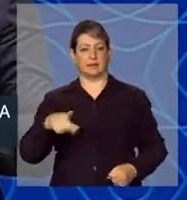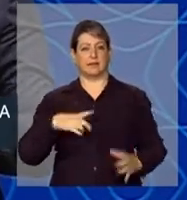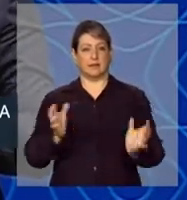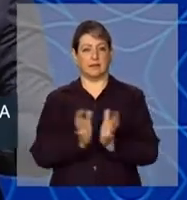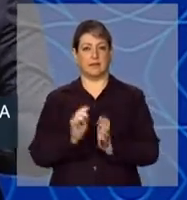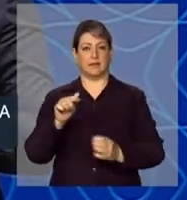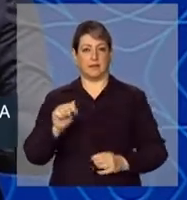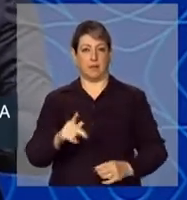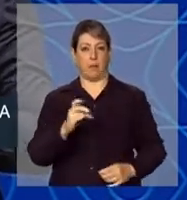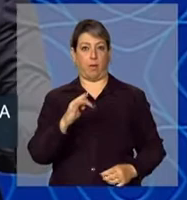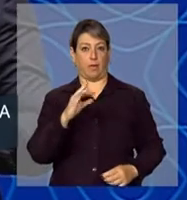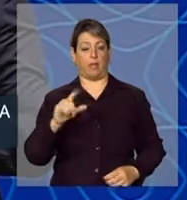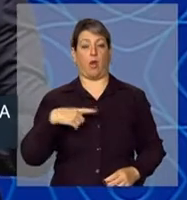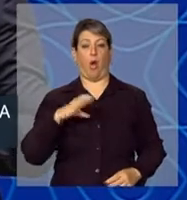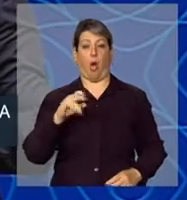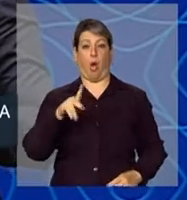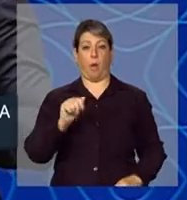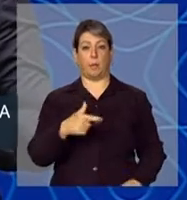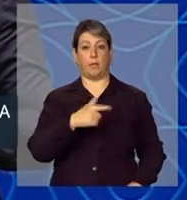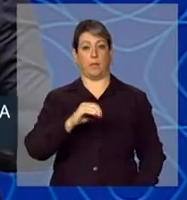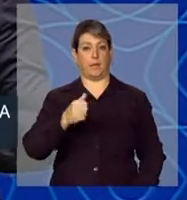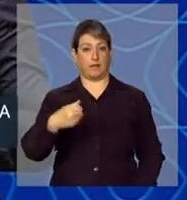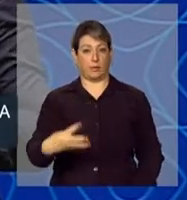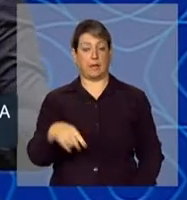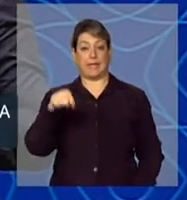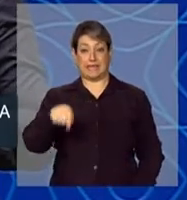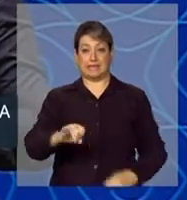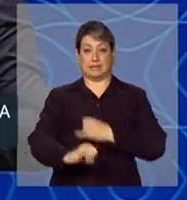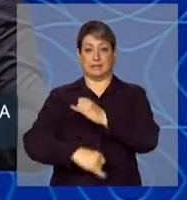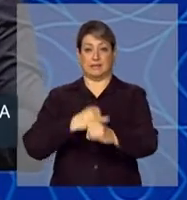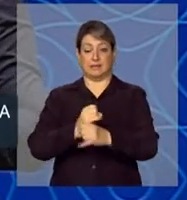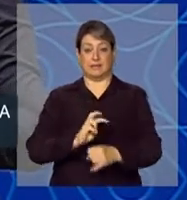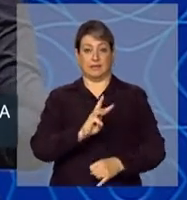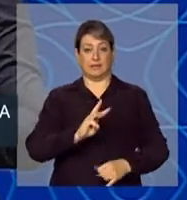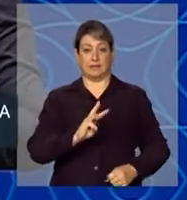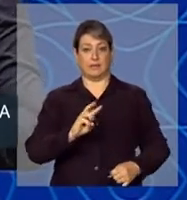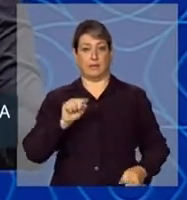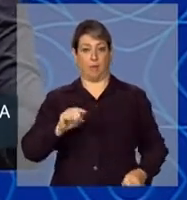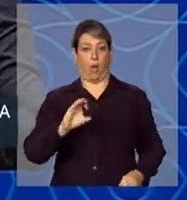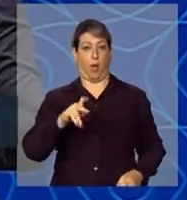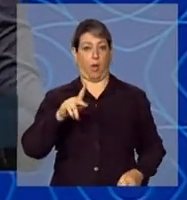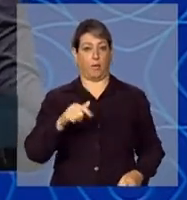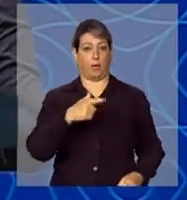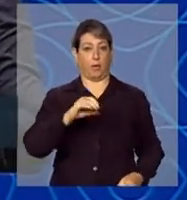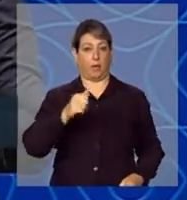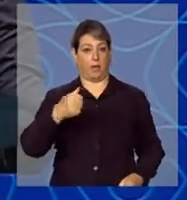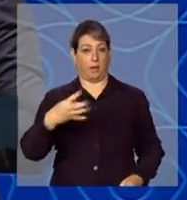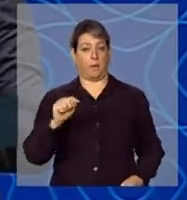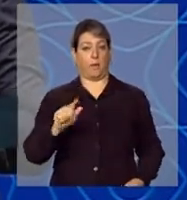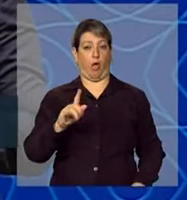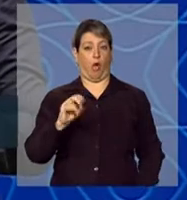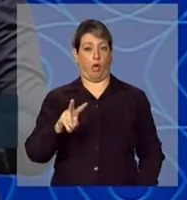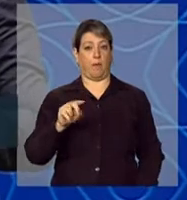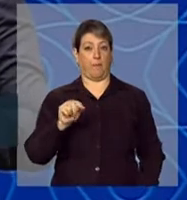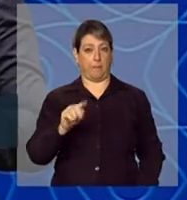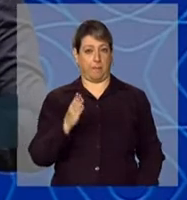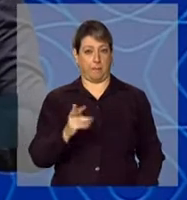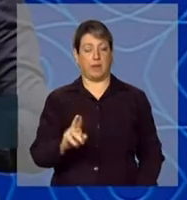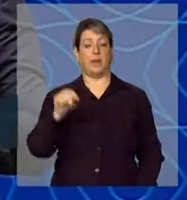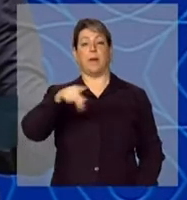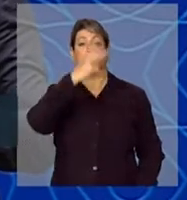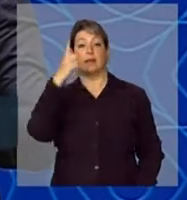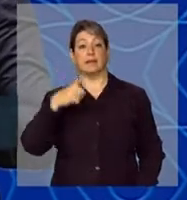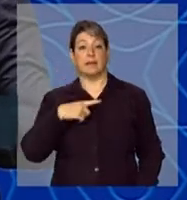portal da Copa 2014. Neste site, www.copa2014.gov.br, o